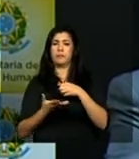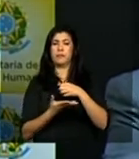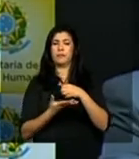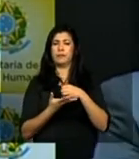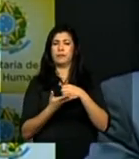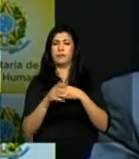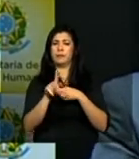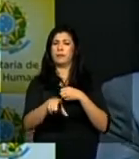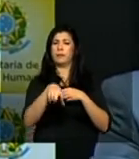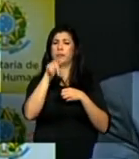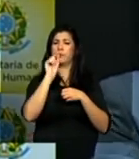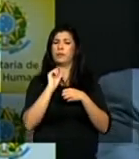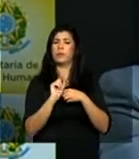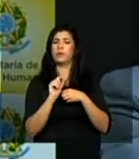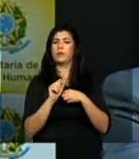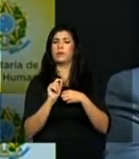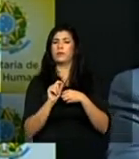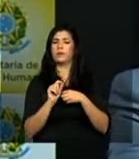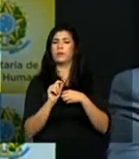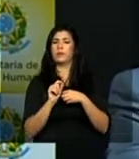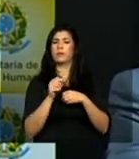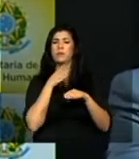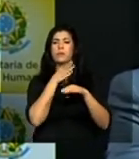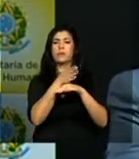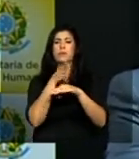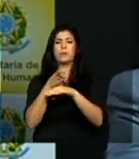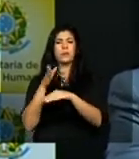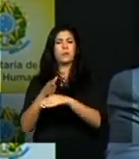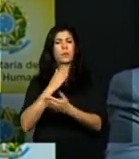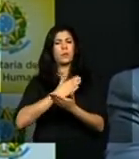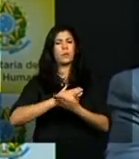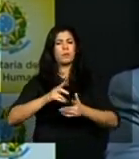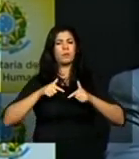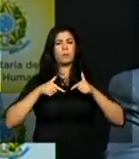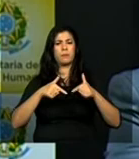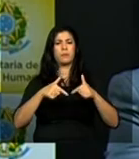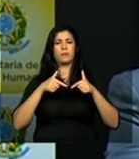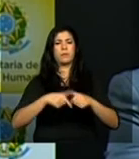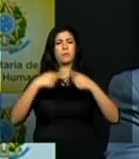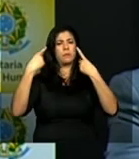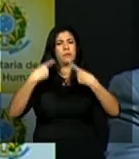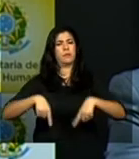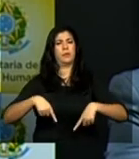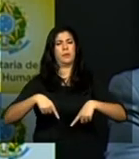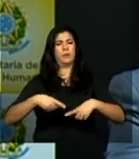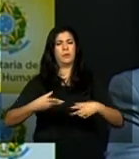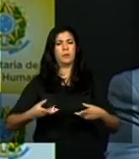a opção pela entrada na luta contra a ditadura